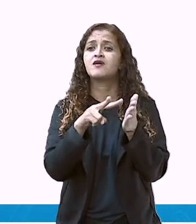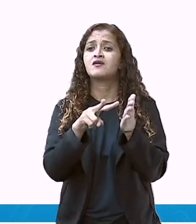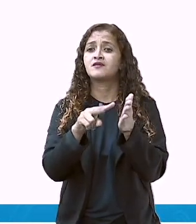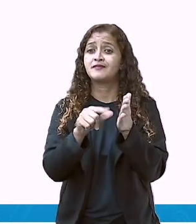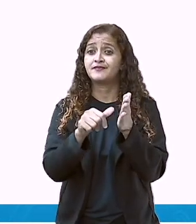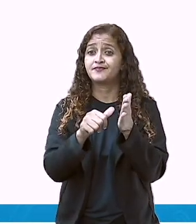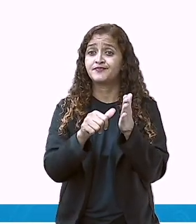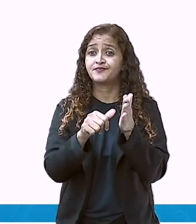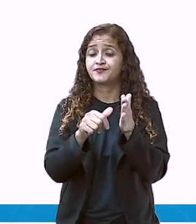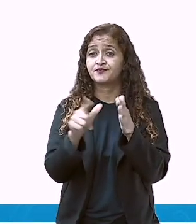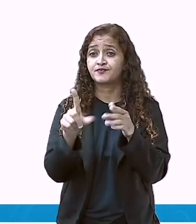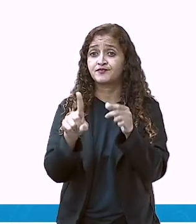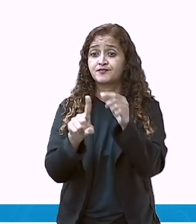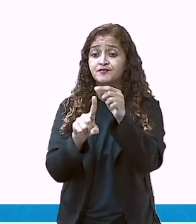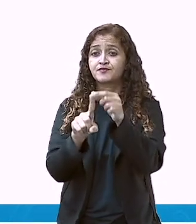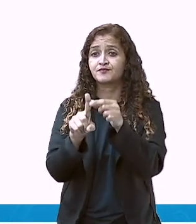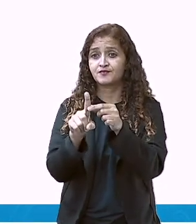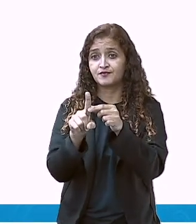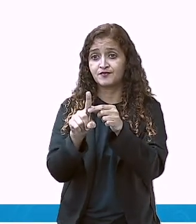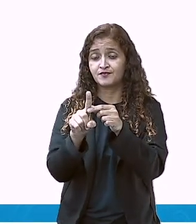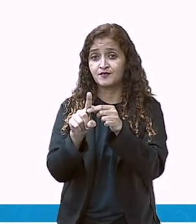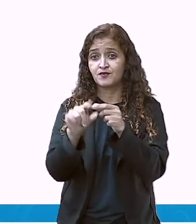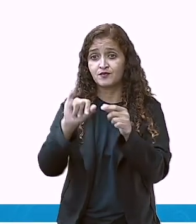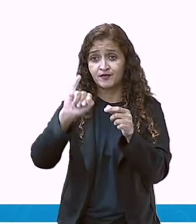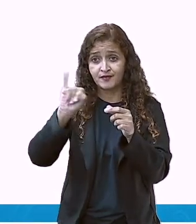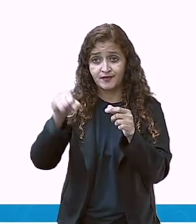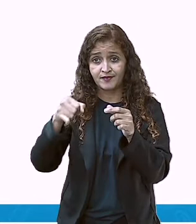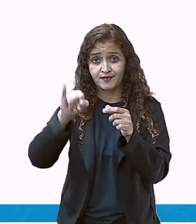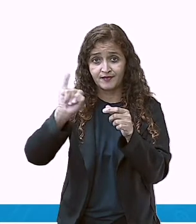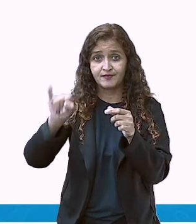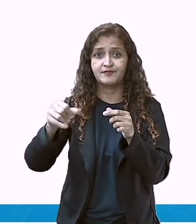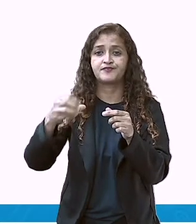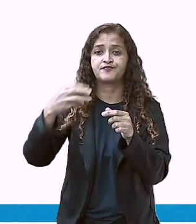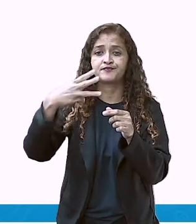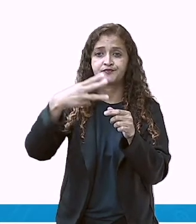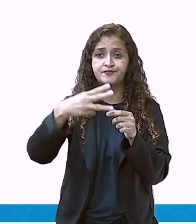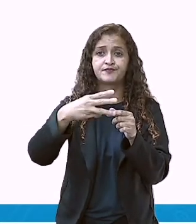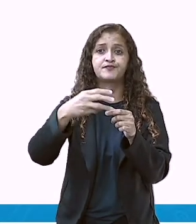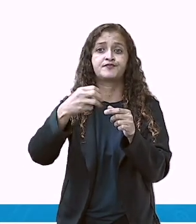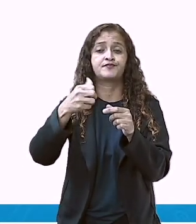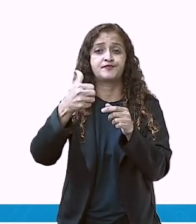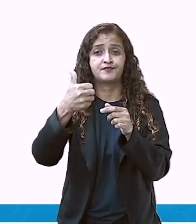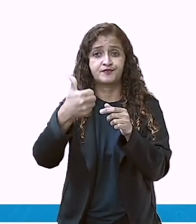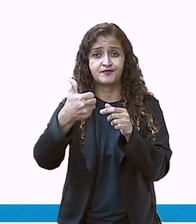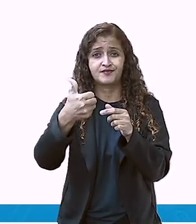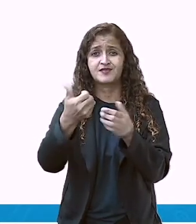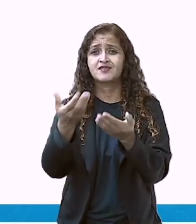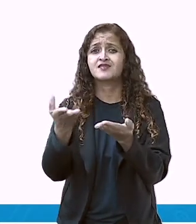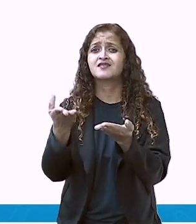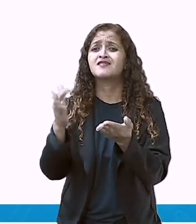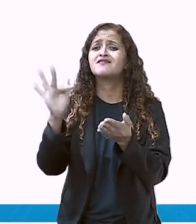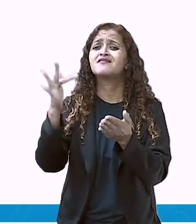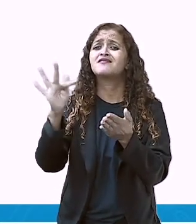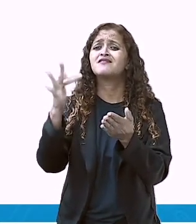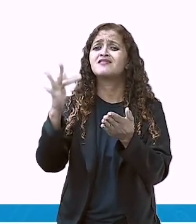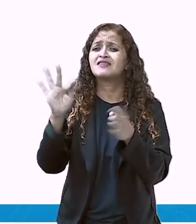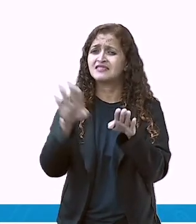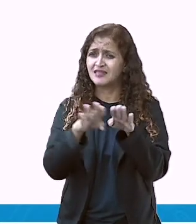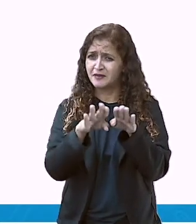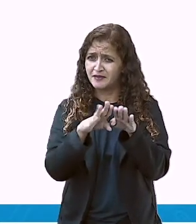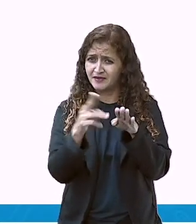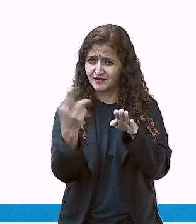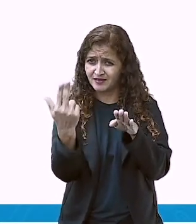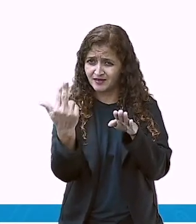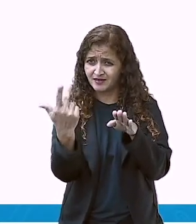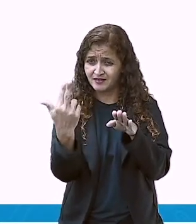mês de janeiro, nós temos quantos dias? Trinta e um dias. Será que o mês de fevereiro, nós